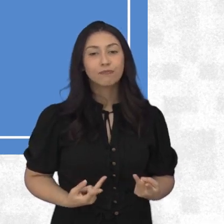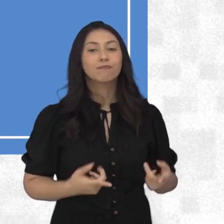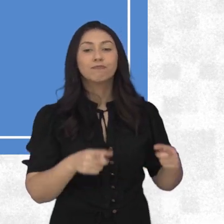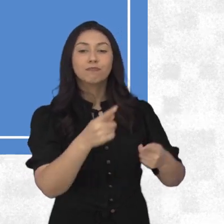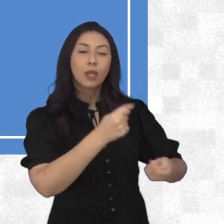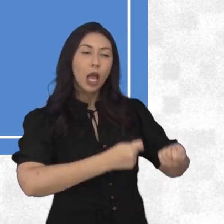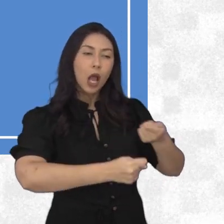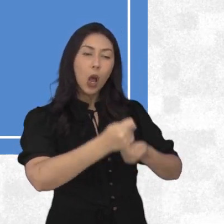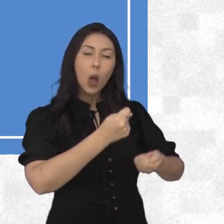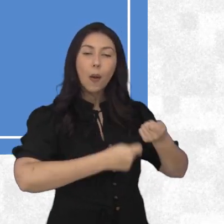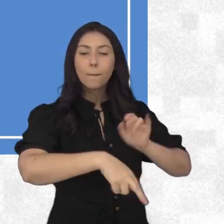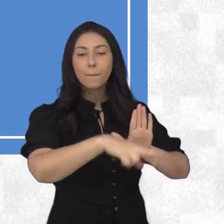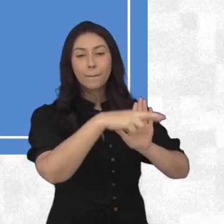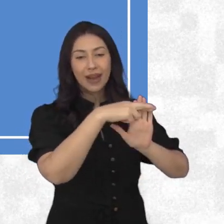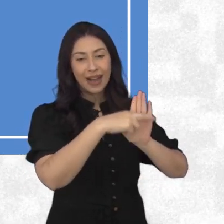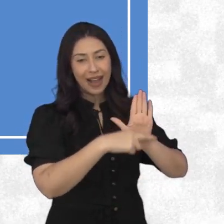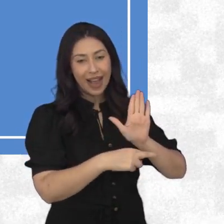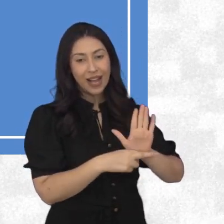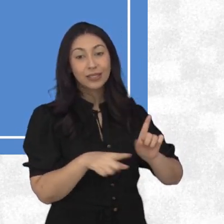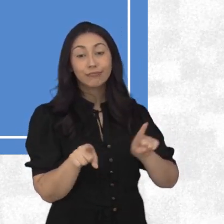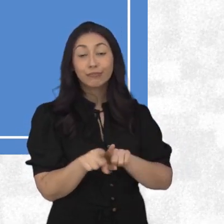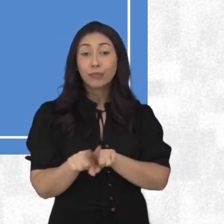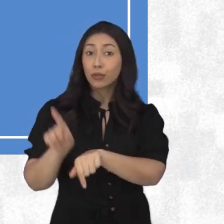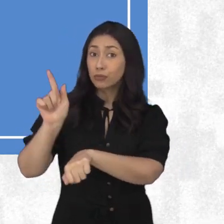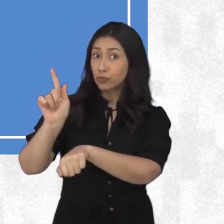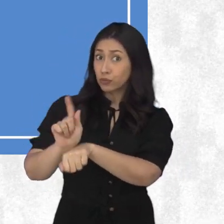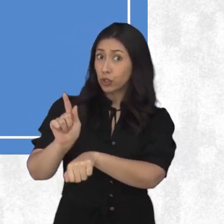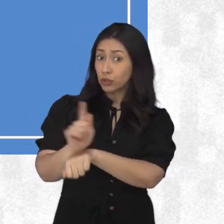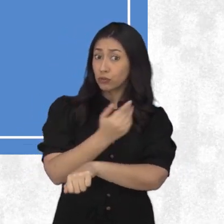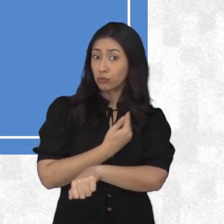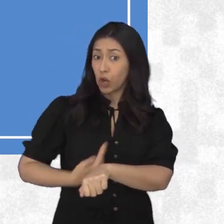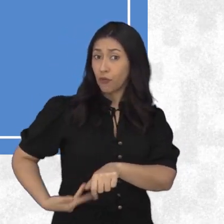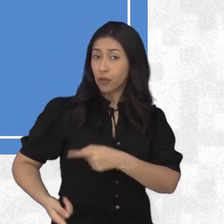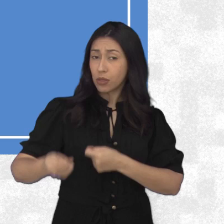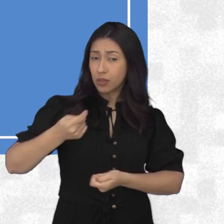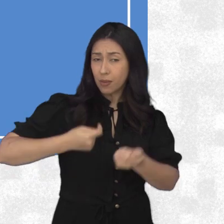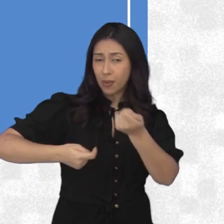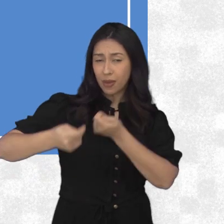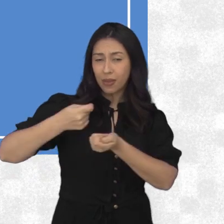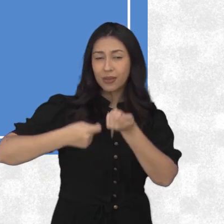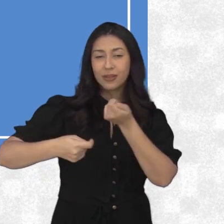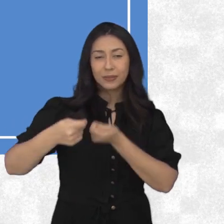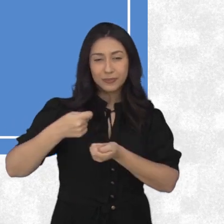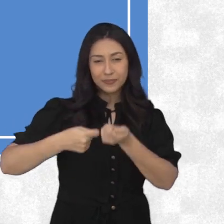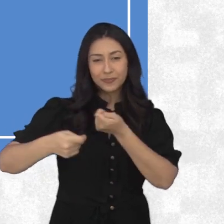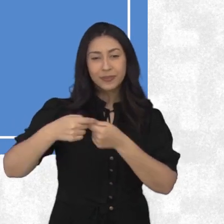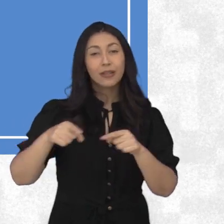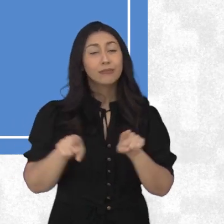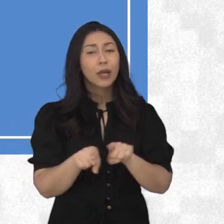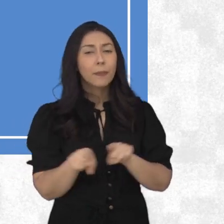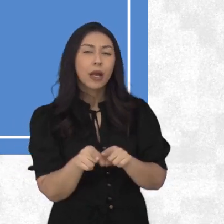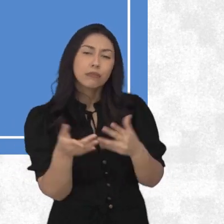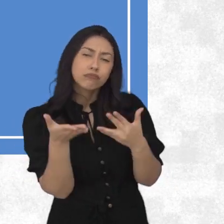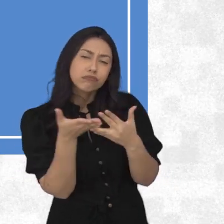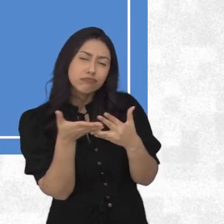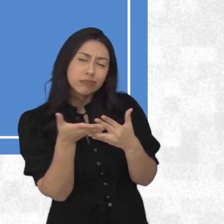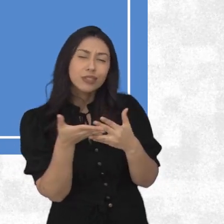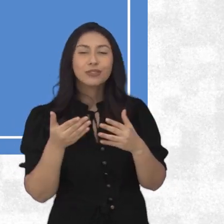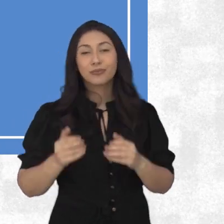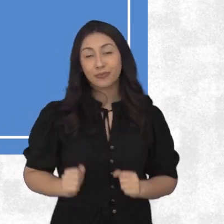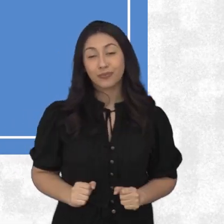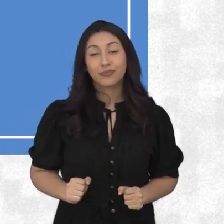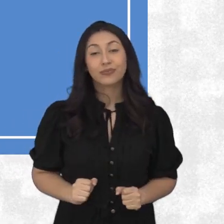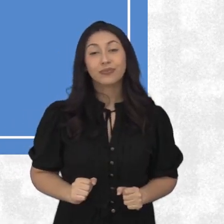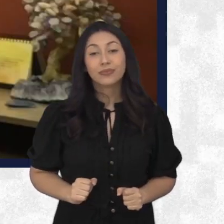Setores Econômicos e Regulação, Gestão Governamental e Administração Pública e Nível